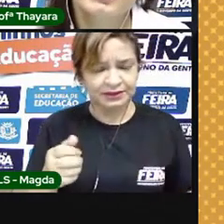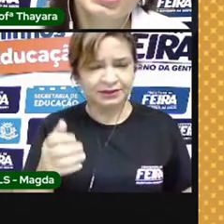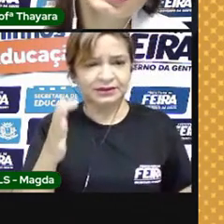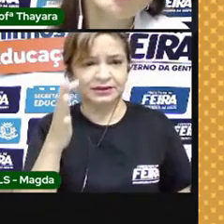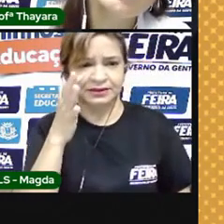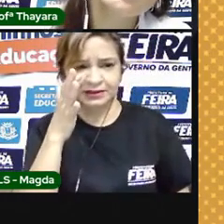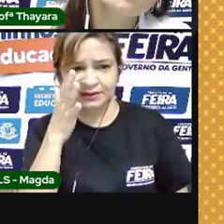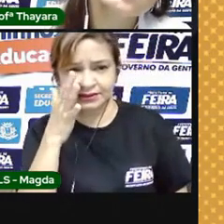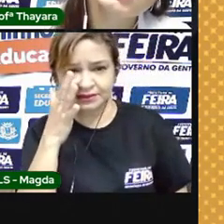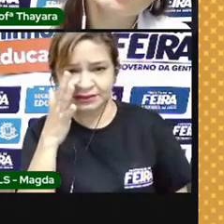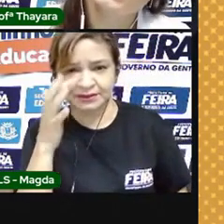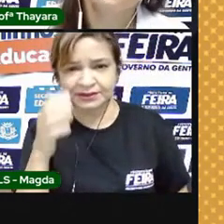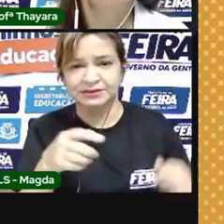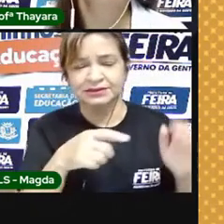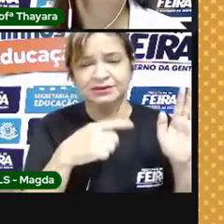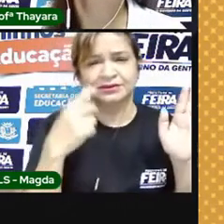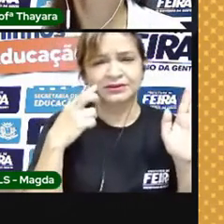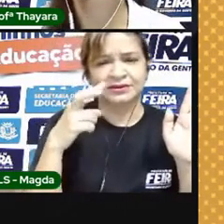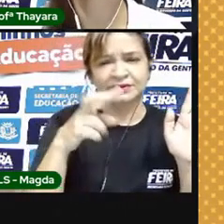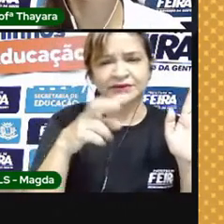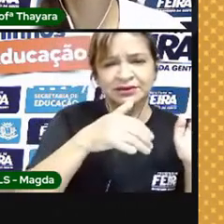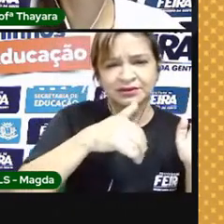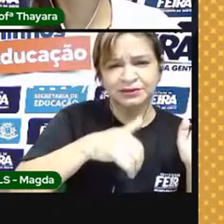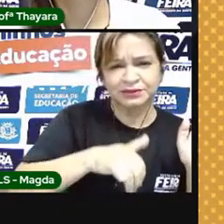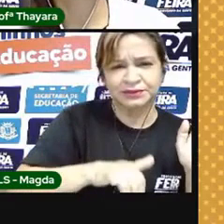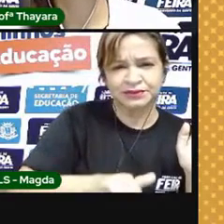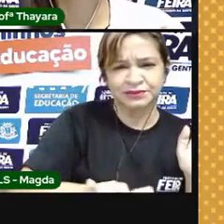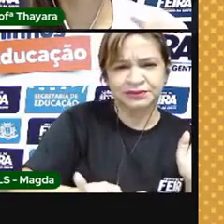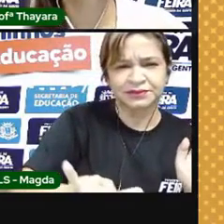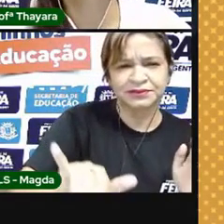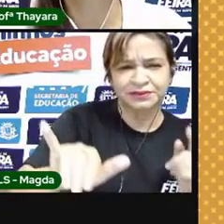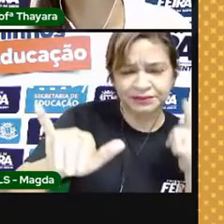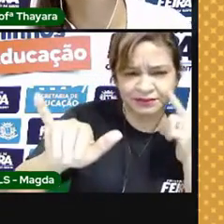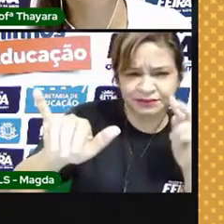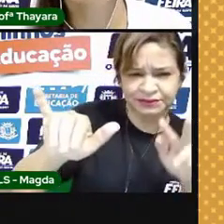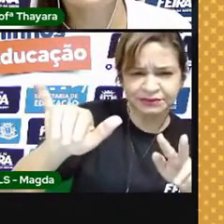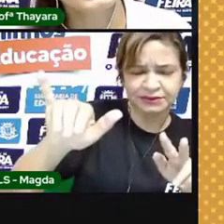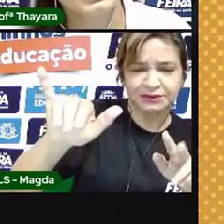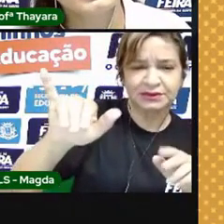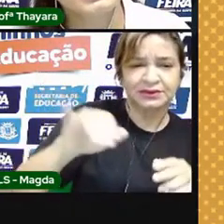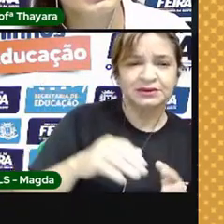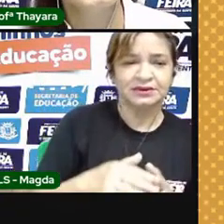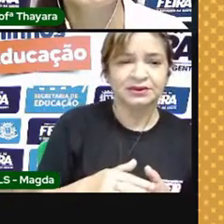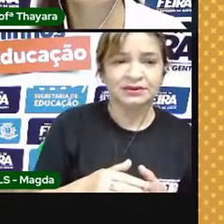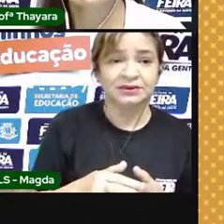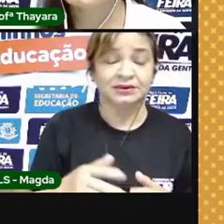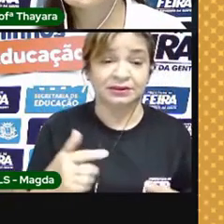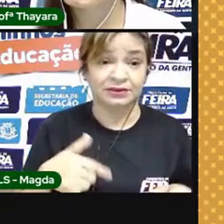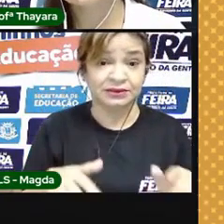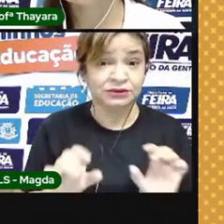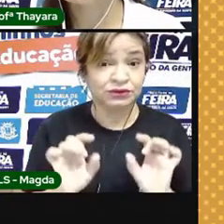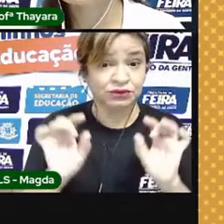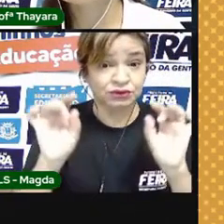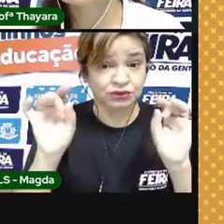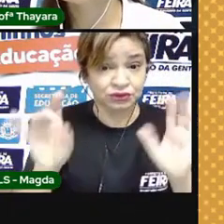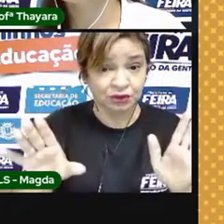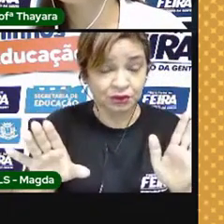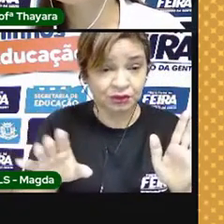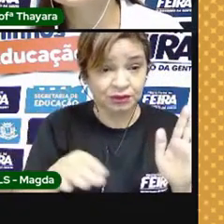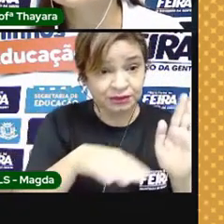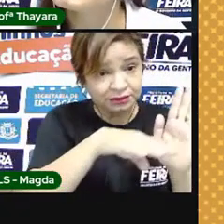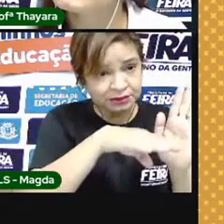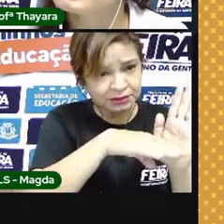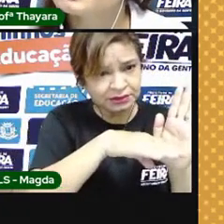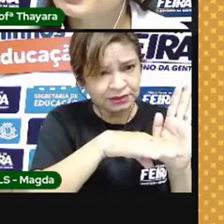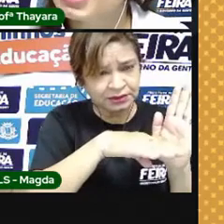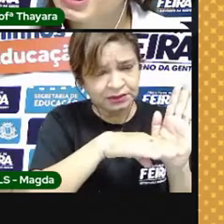na estratosfera tem um aviãozinho passando. Só que eu falei para vocês que os aviões convencionais só conseguem chegar até a troposfera. Então,